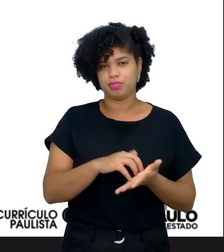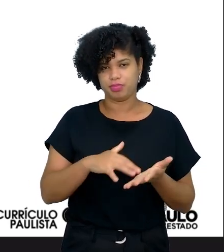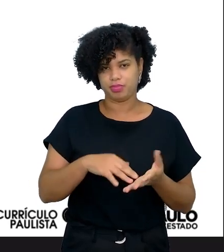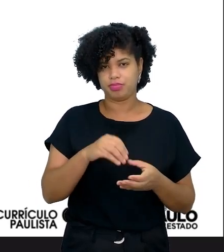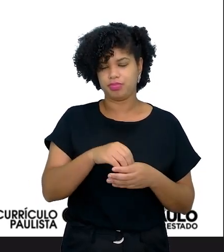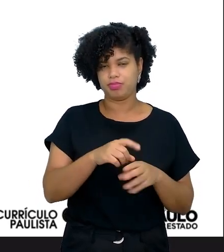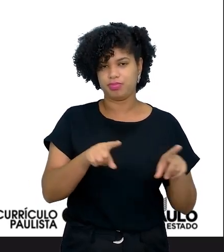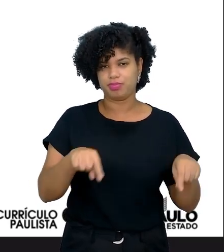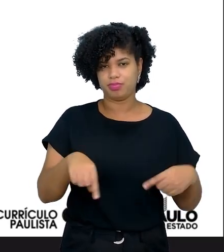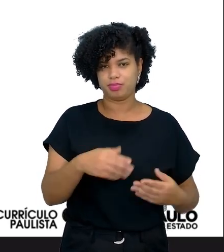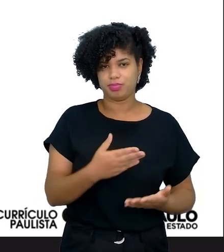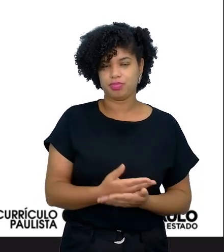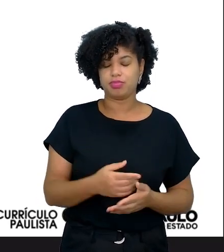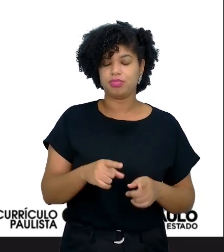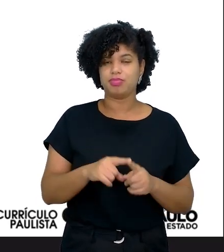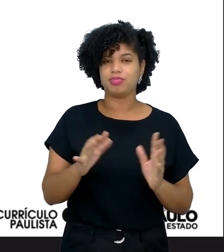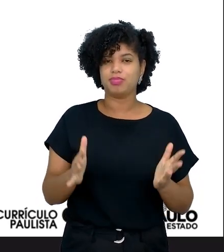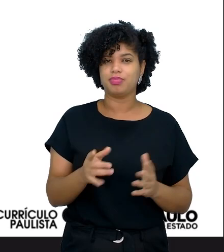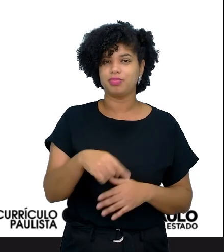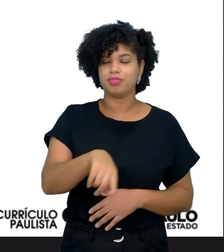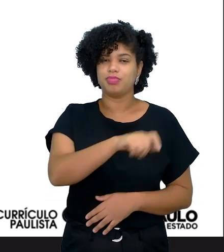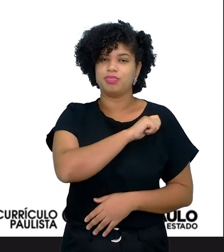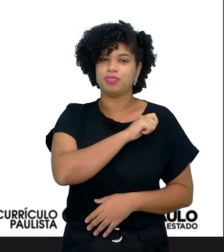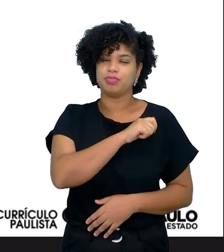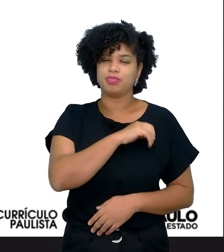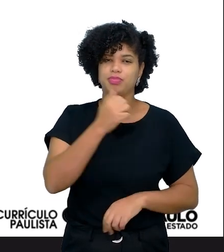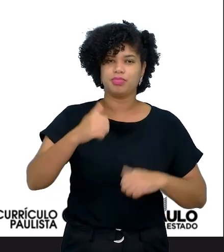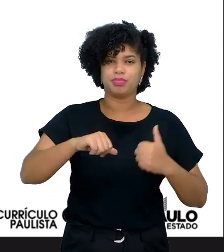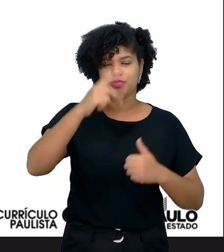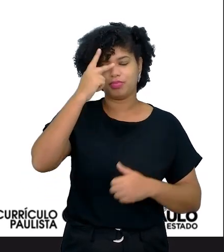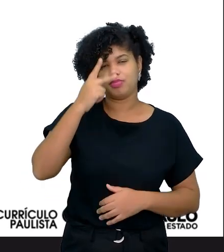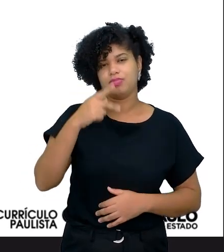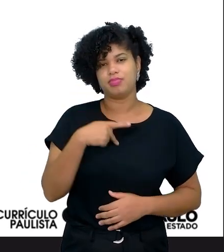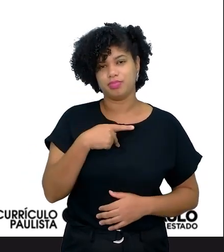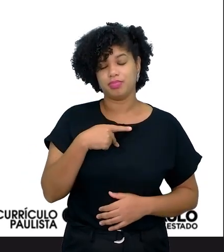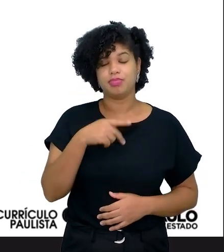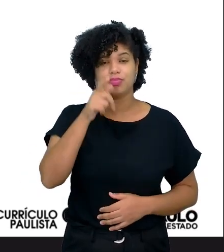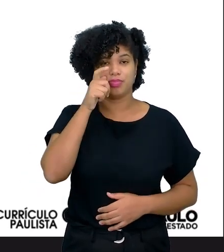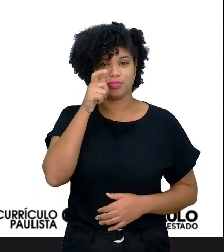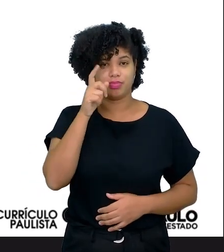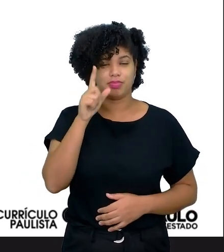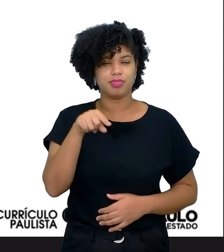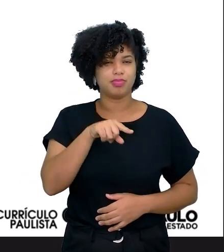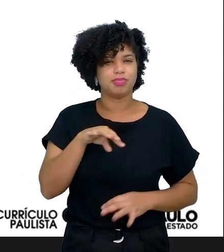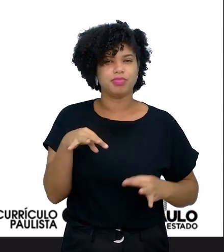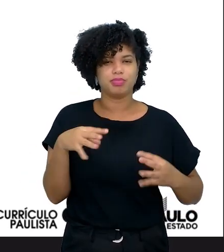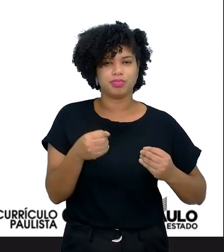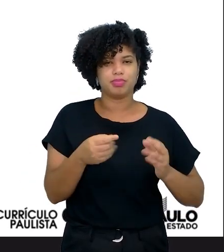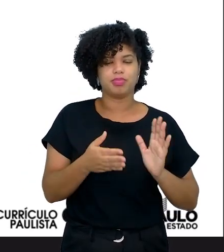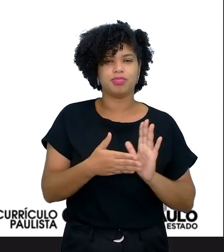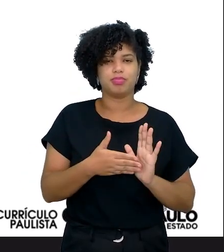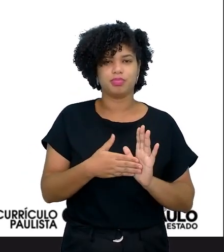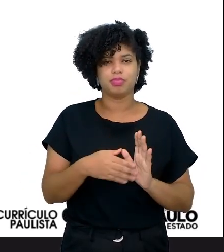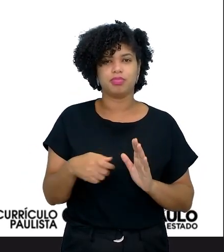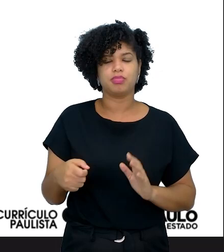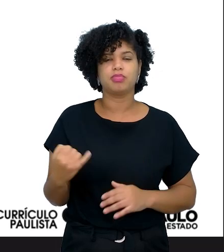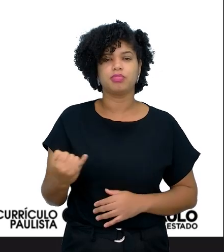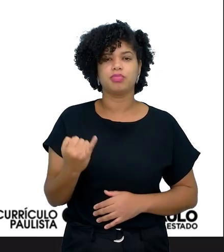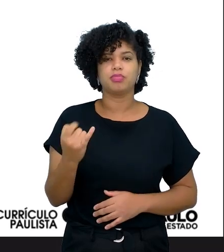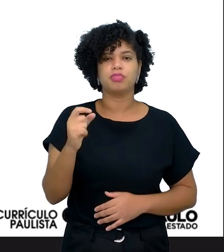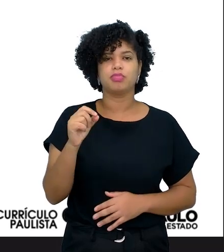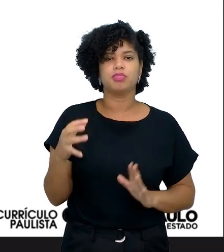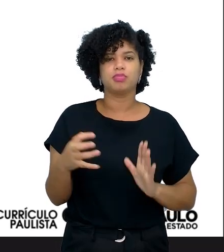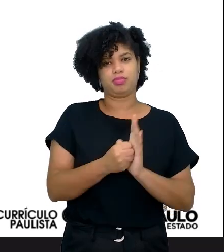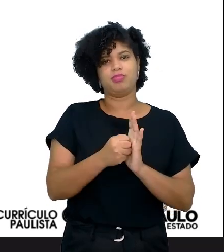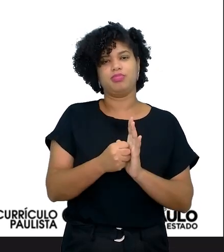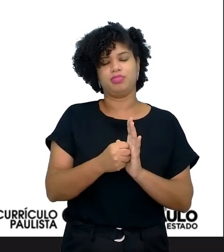incentivar a autoavaliação entre os pares. Então, é muito interessante, é tudo que vocês forem propor, sempre fazer os registros, né? Naquele